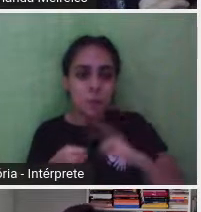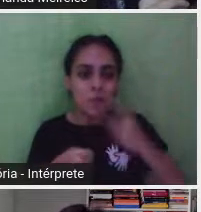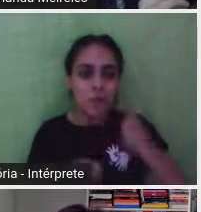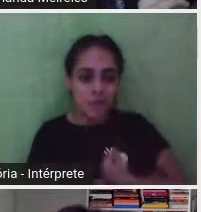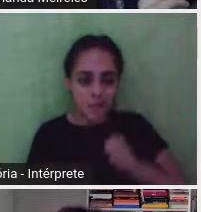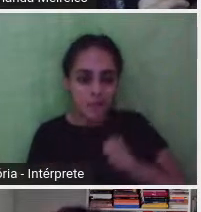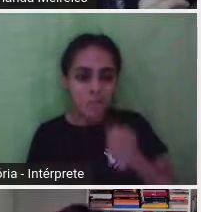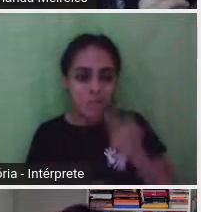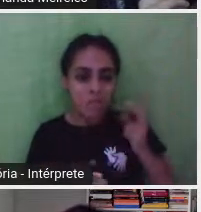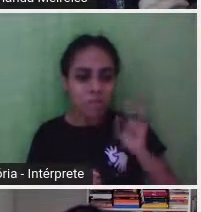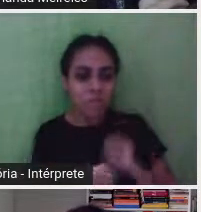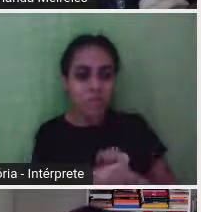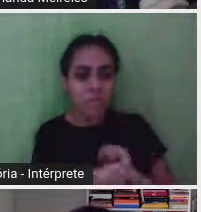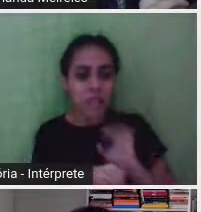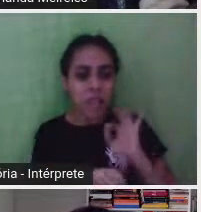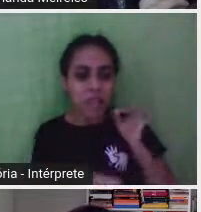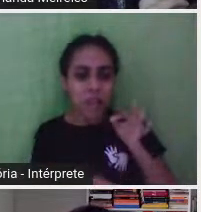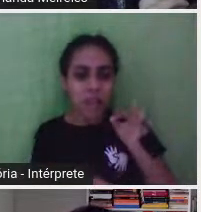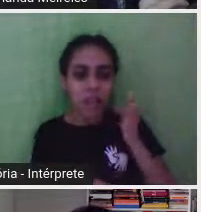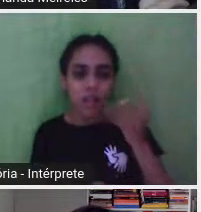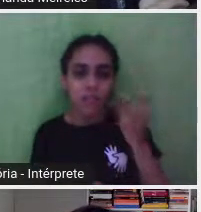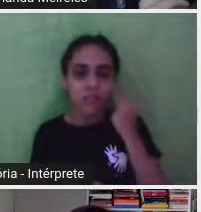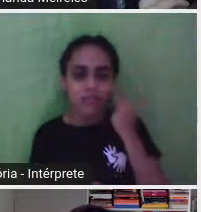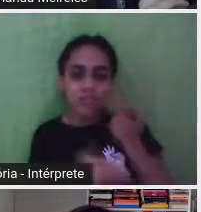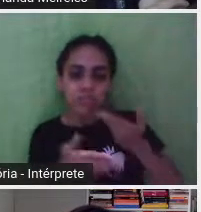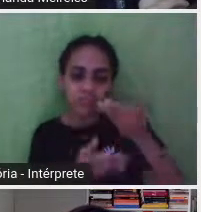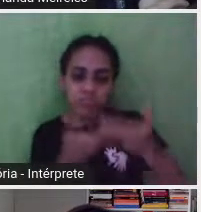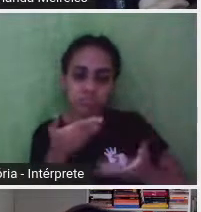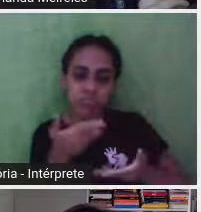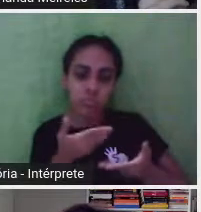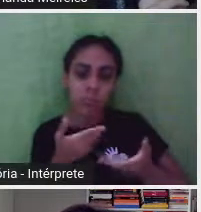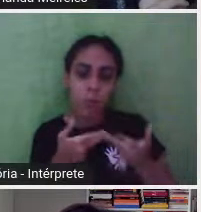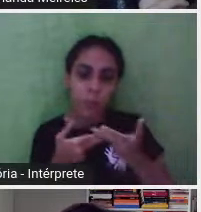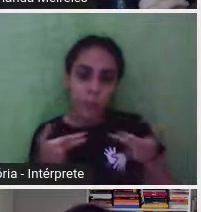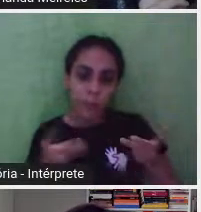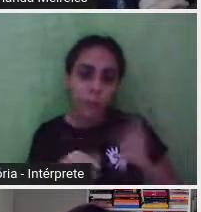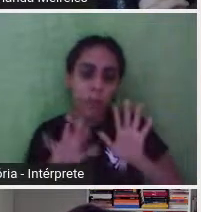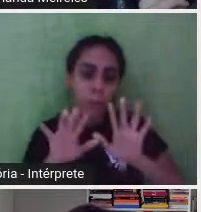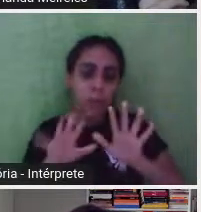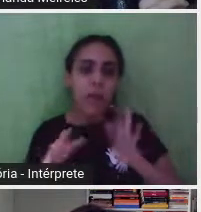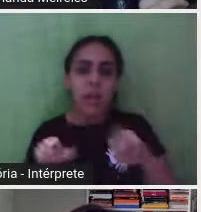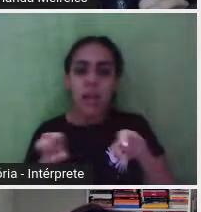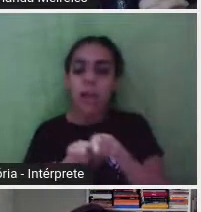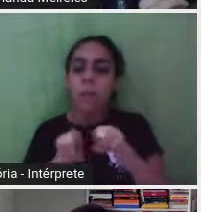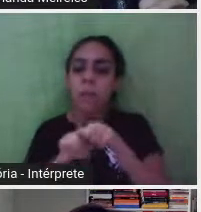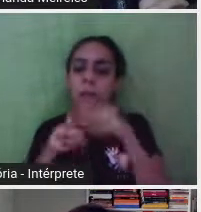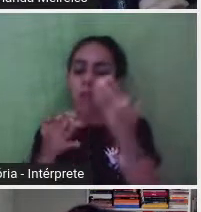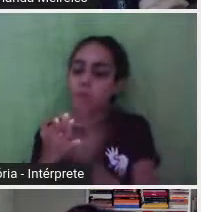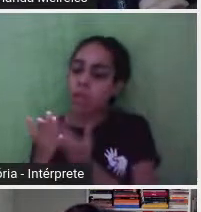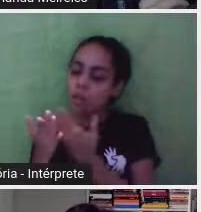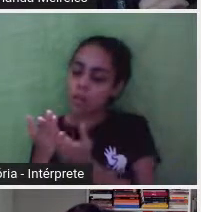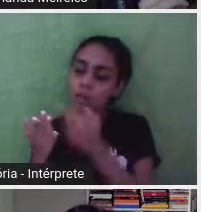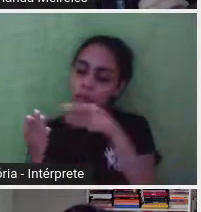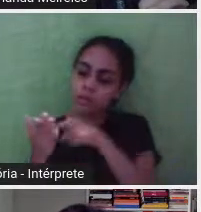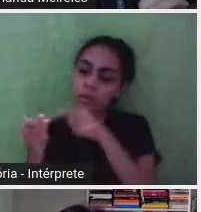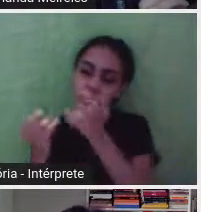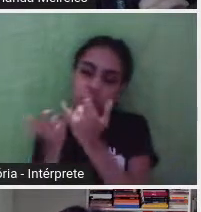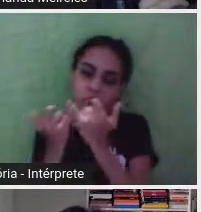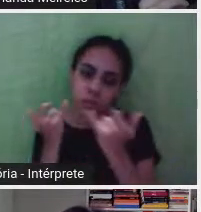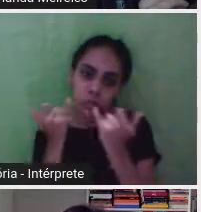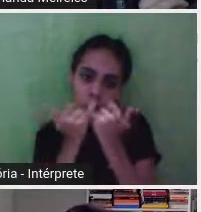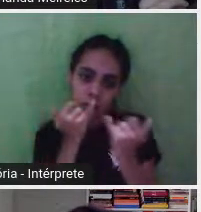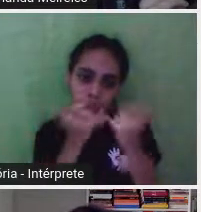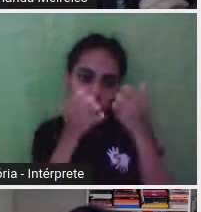Então, é isso que ela fala muito no, isso aparece muito no livro, essa assimetria,